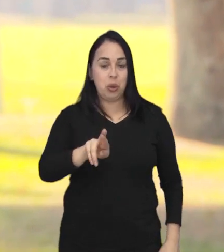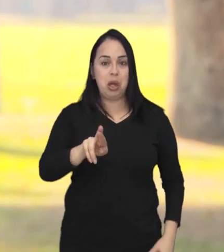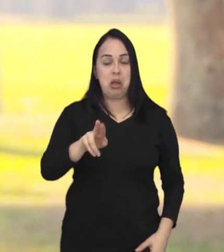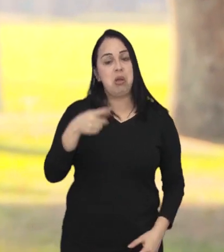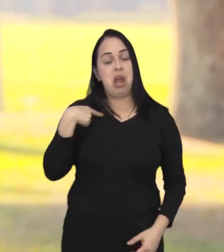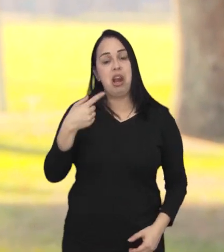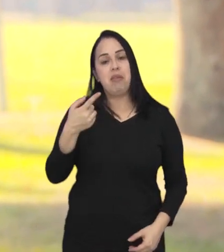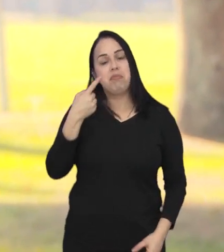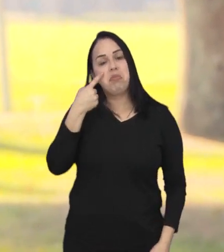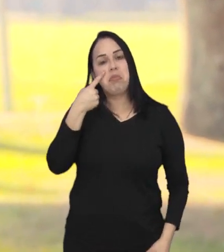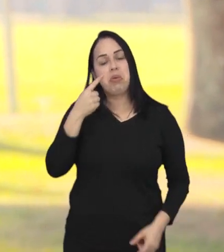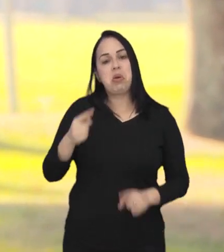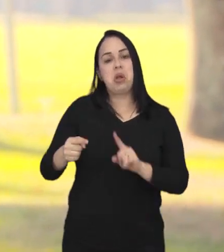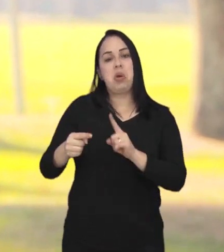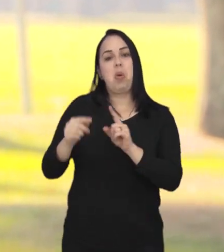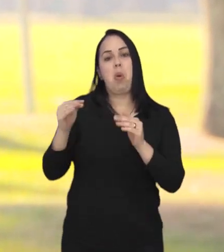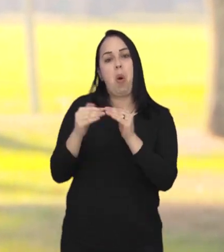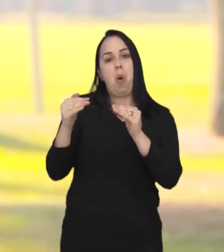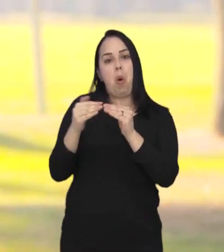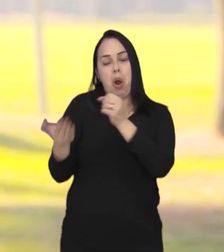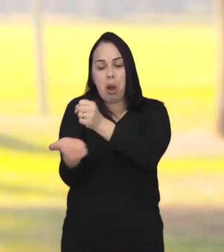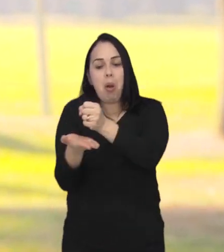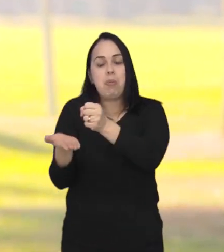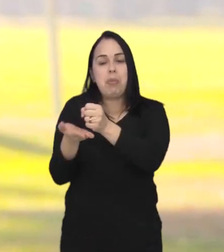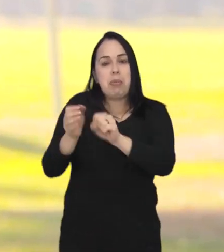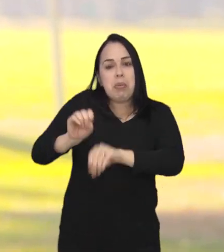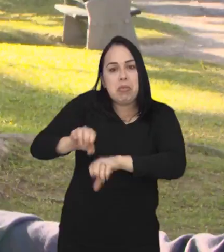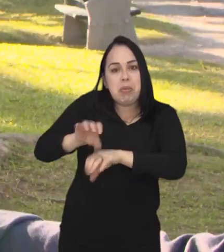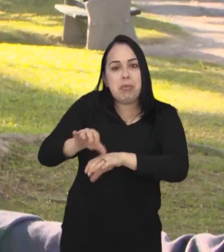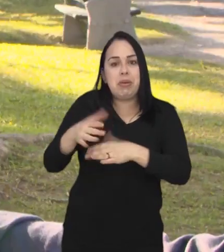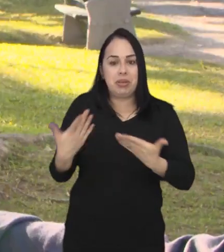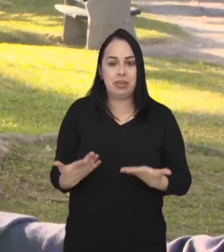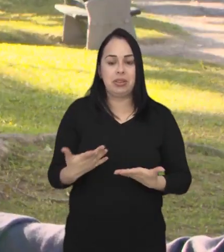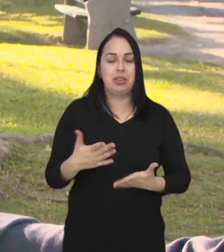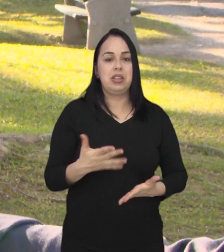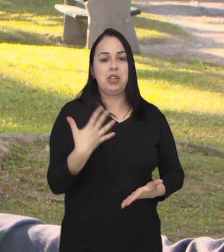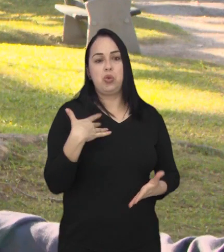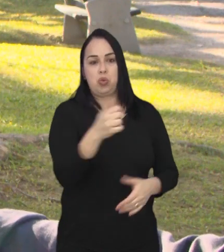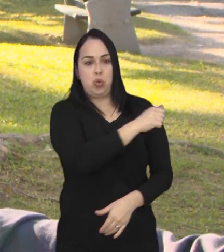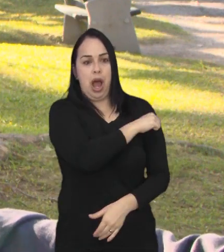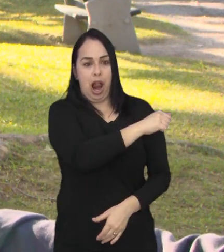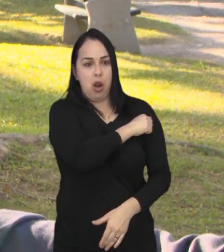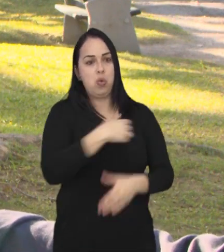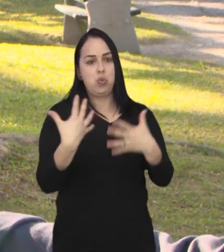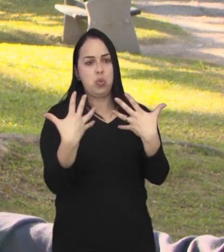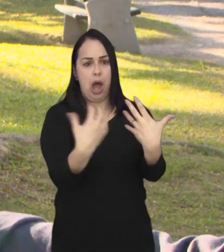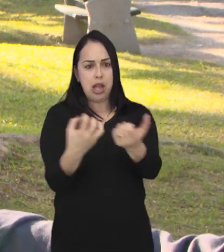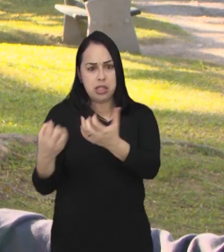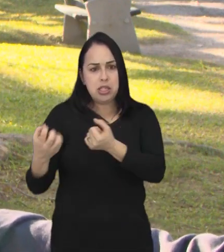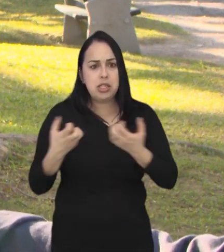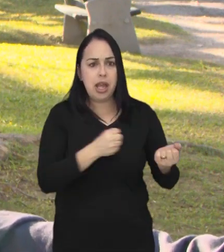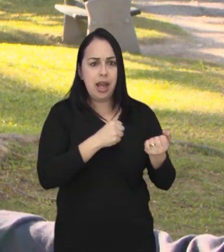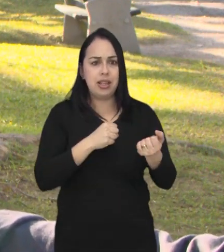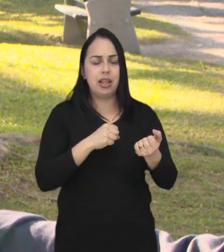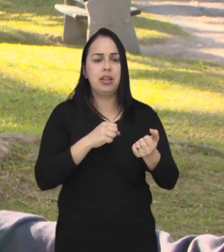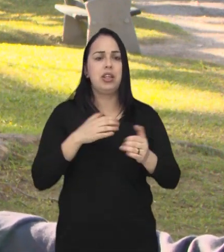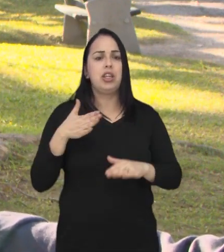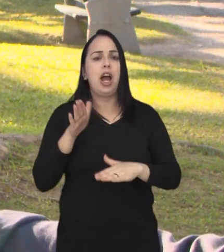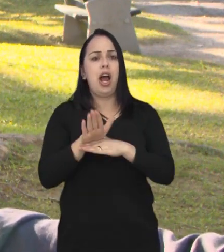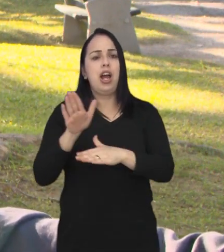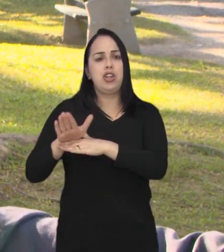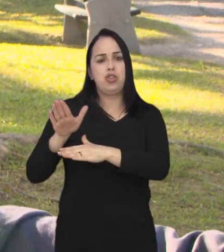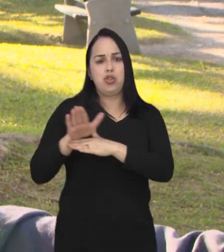na educação a forma mais básica e efetiva de mudança. Sempre muito bem recebido pelos alunos, até pela proposta